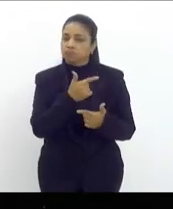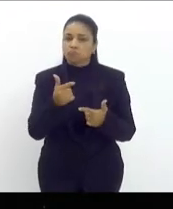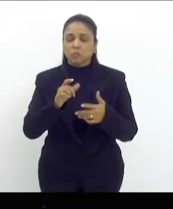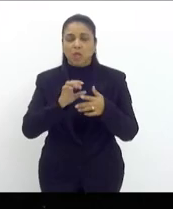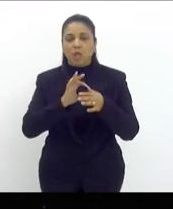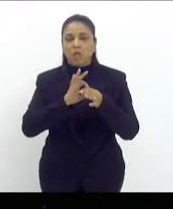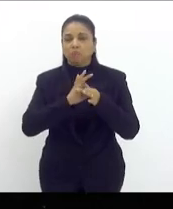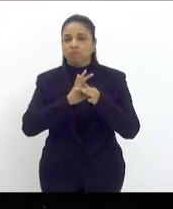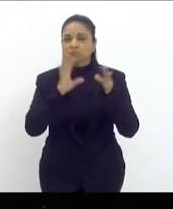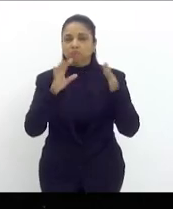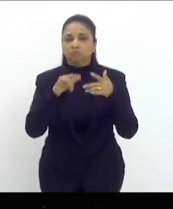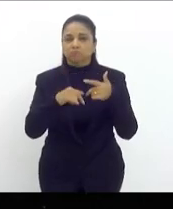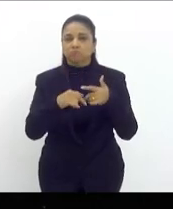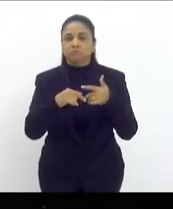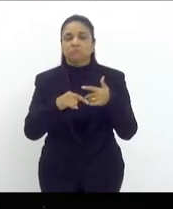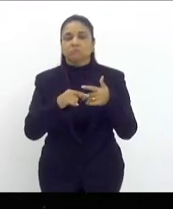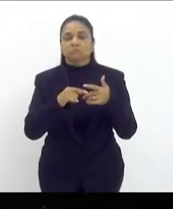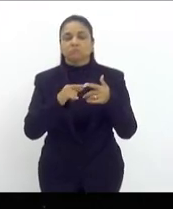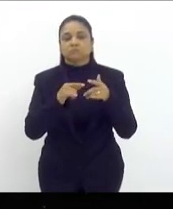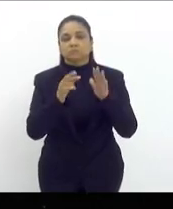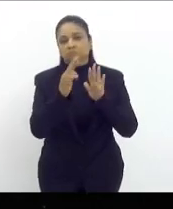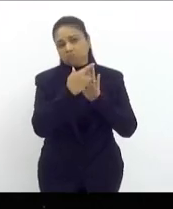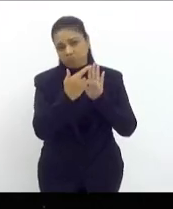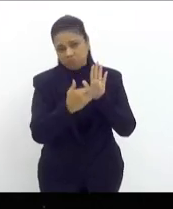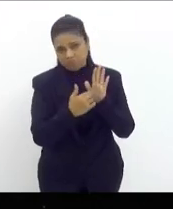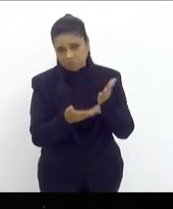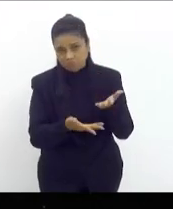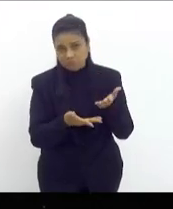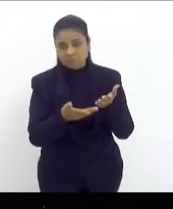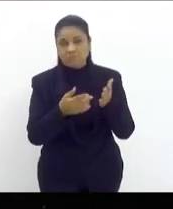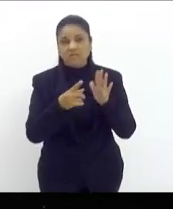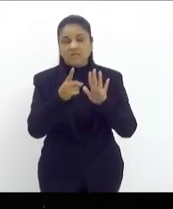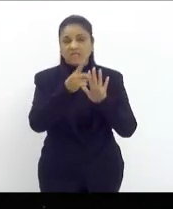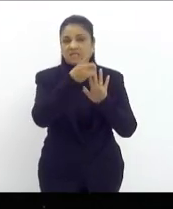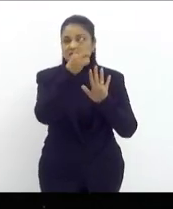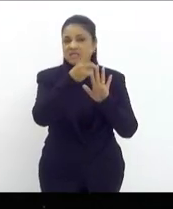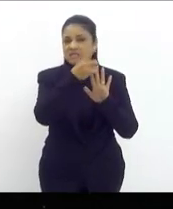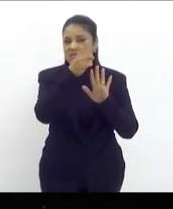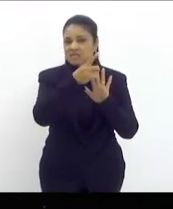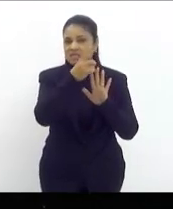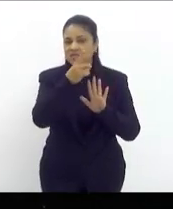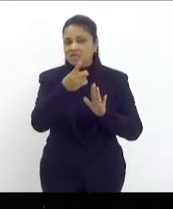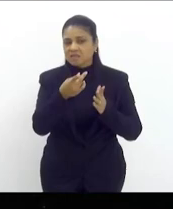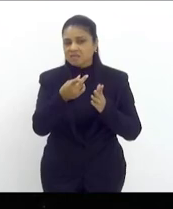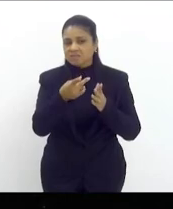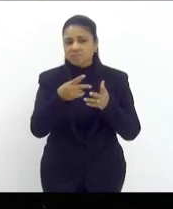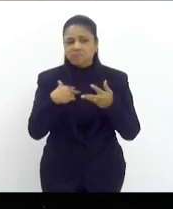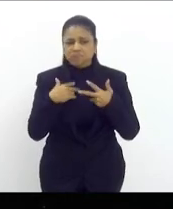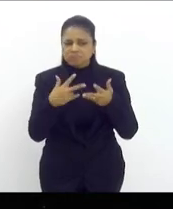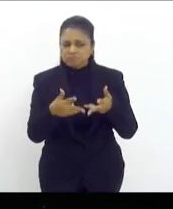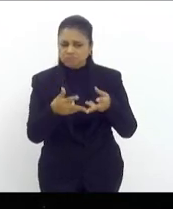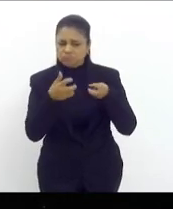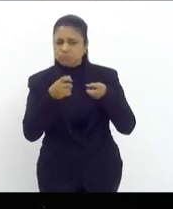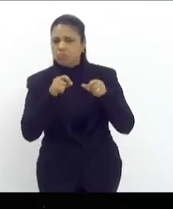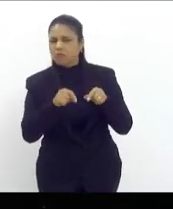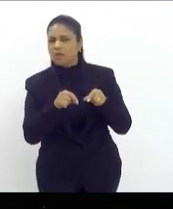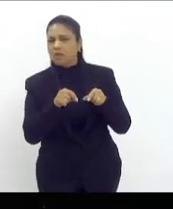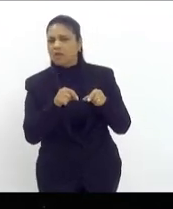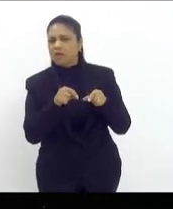da despesa na norma então por ser decreto a gente já percebeu aqui uma